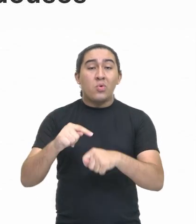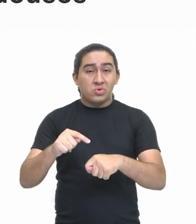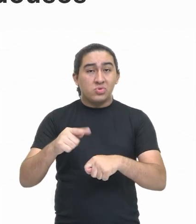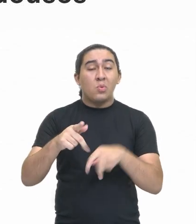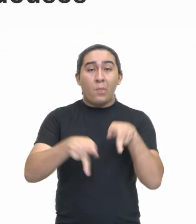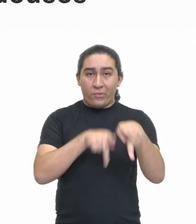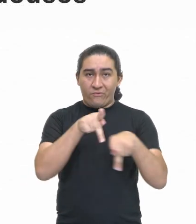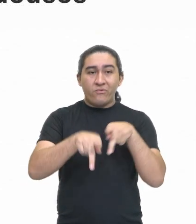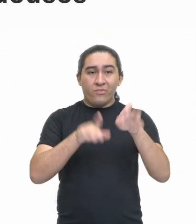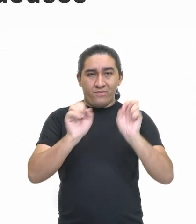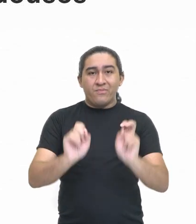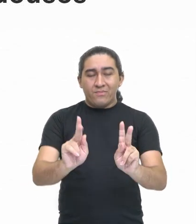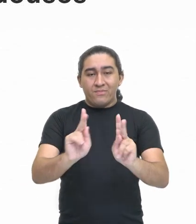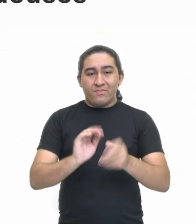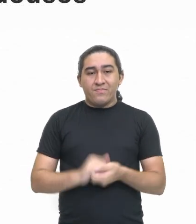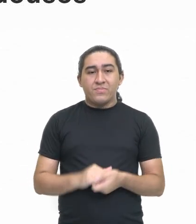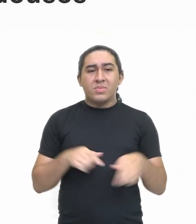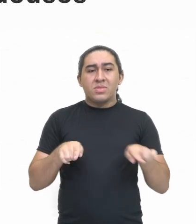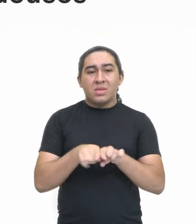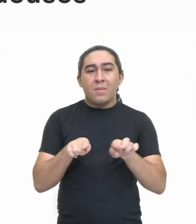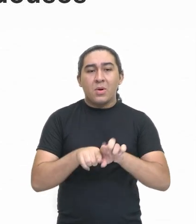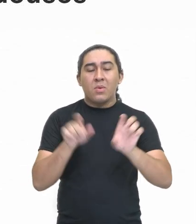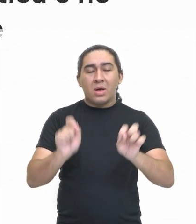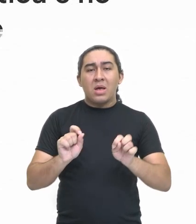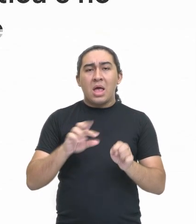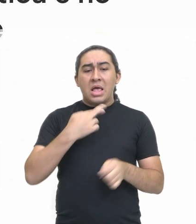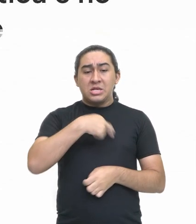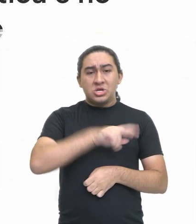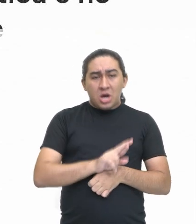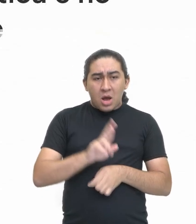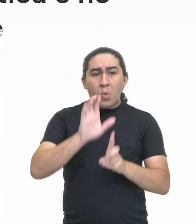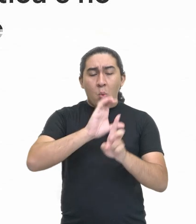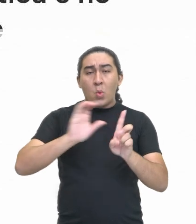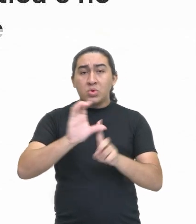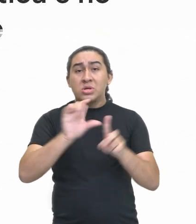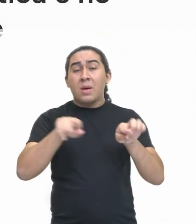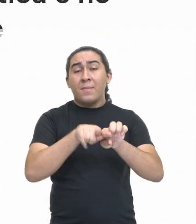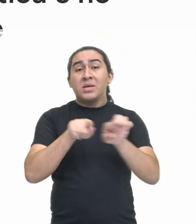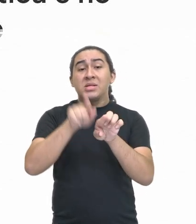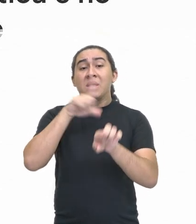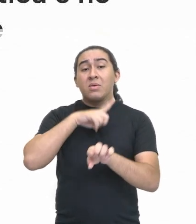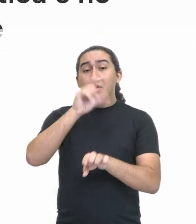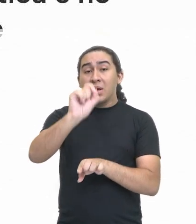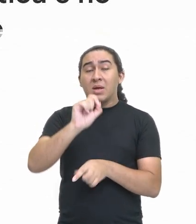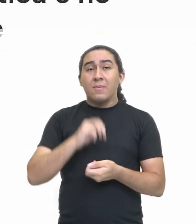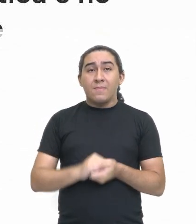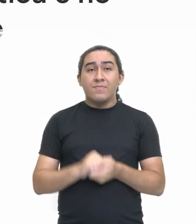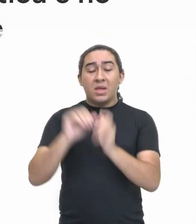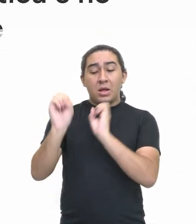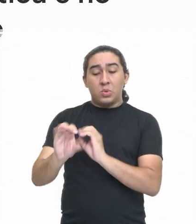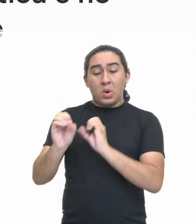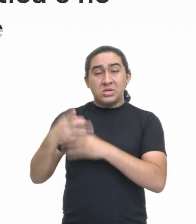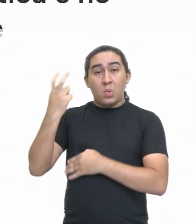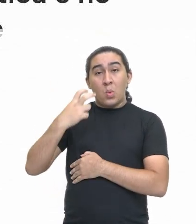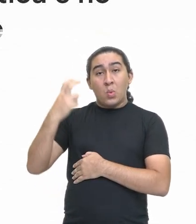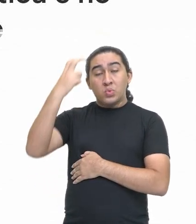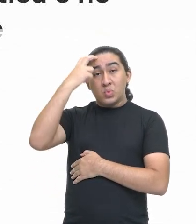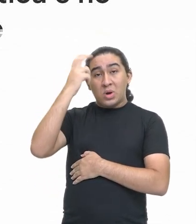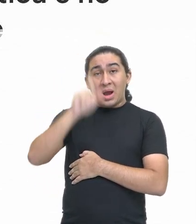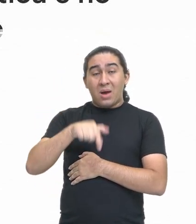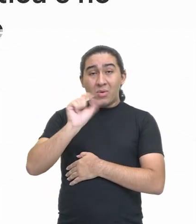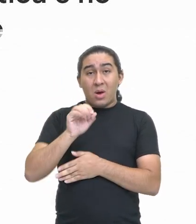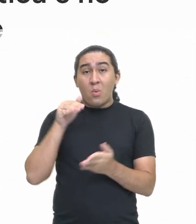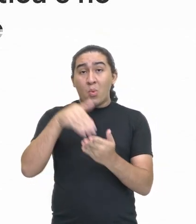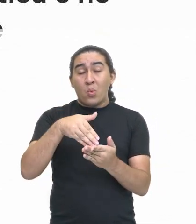cidadãos. Ok? E além da religião e culto, nós temos também a questão de educação e cultura que é o último